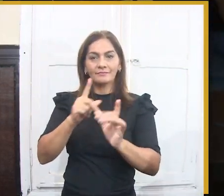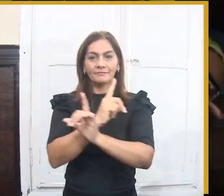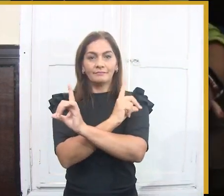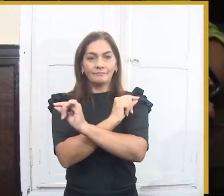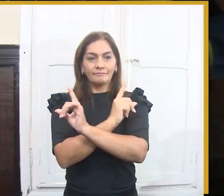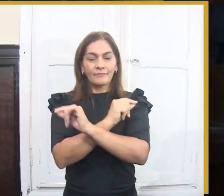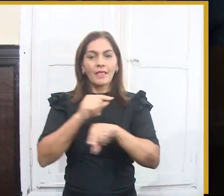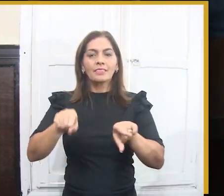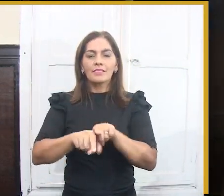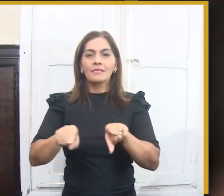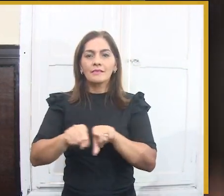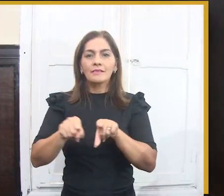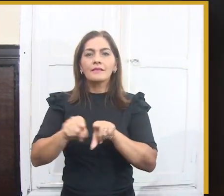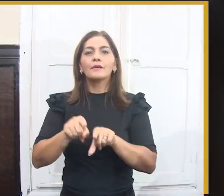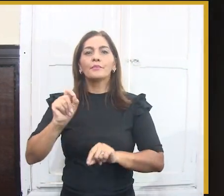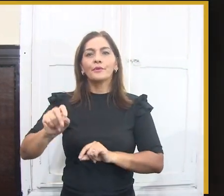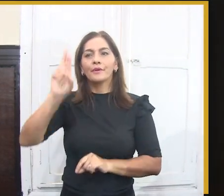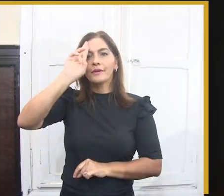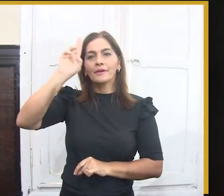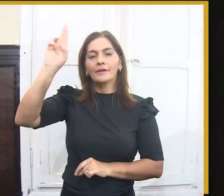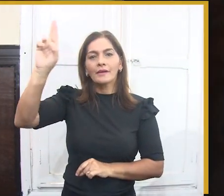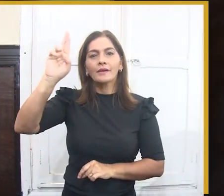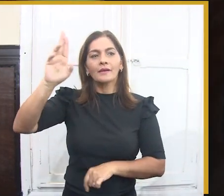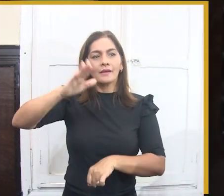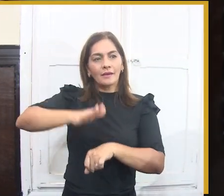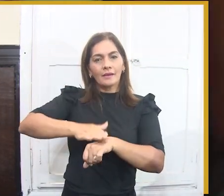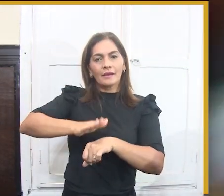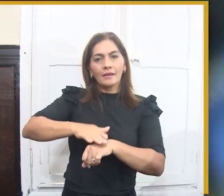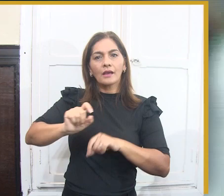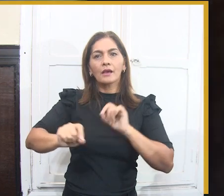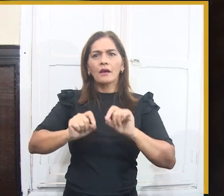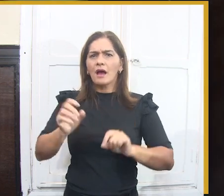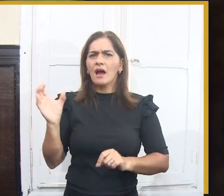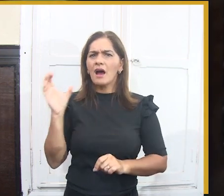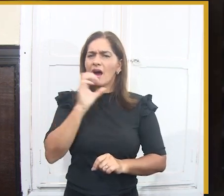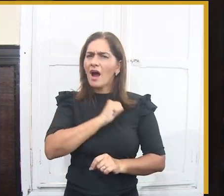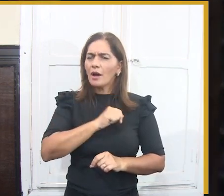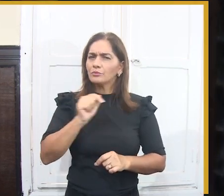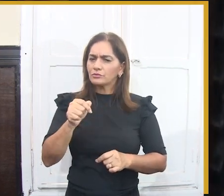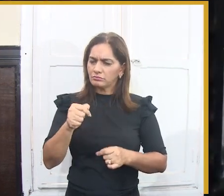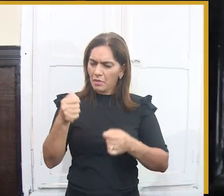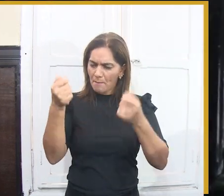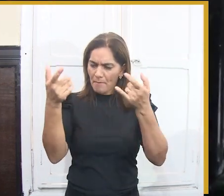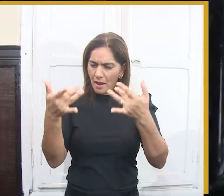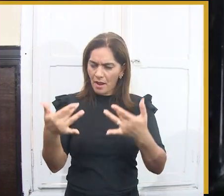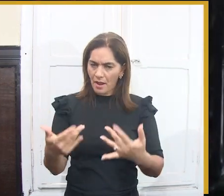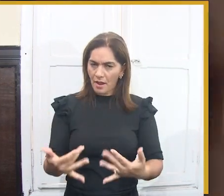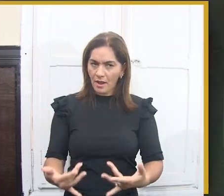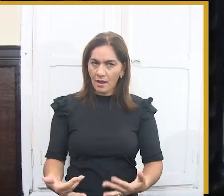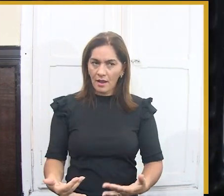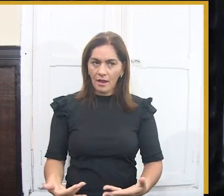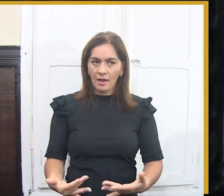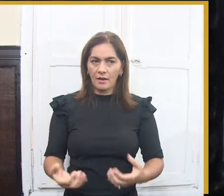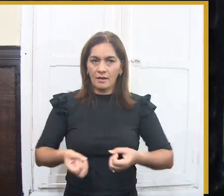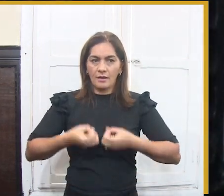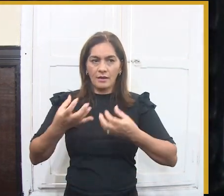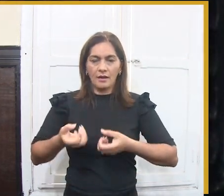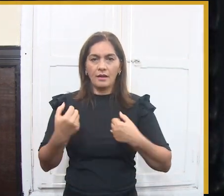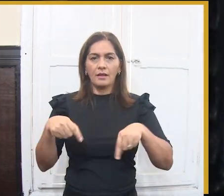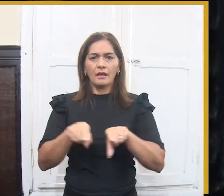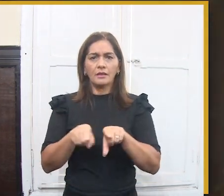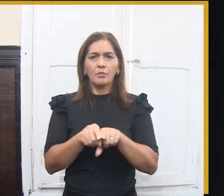Bom dia. dia. Quero inicialmente saudar aqui ao presidente Mariana,